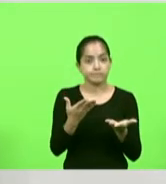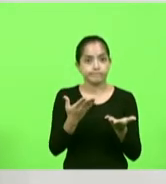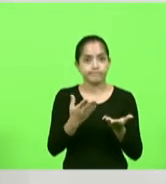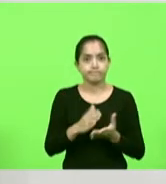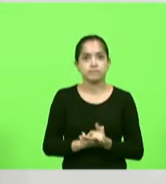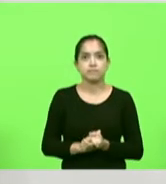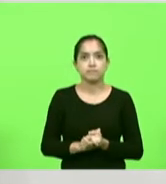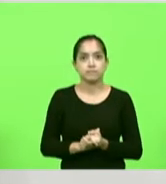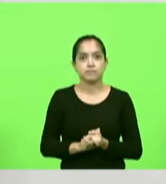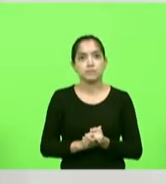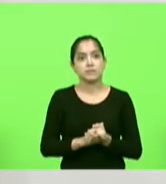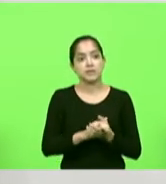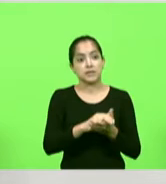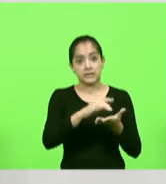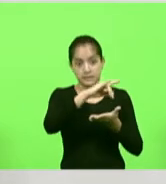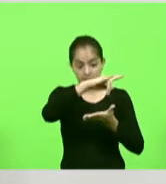tem que estar no prontuário